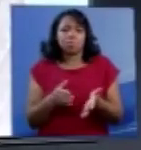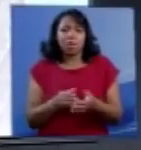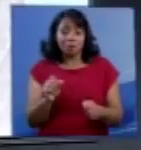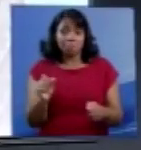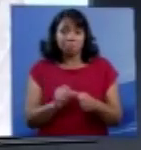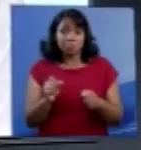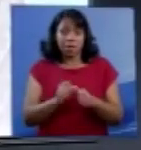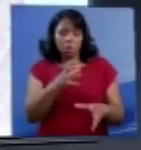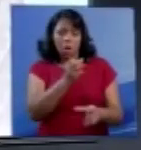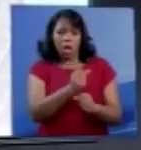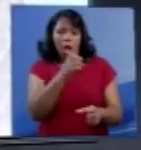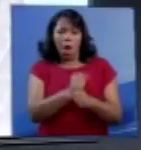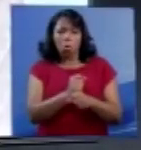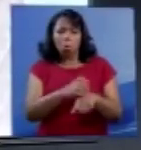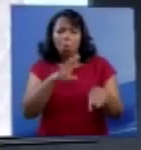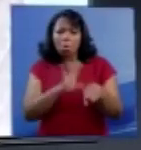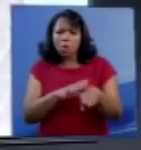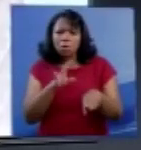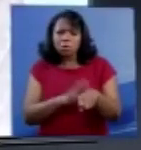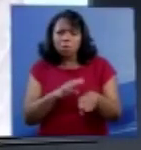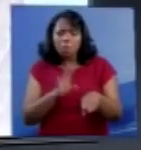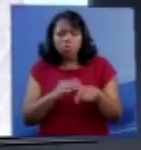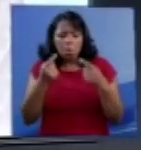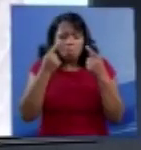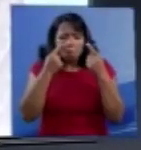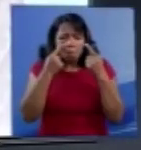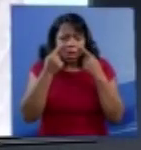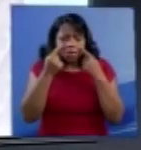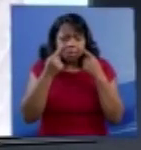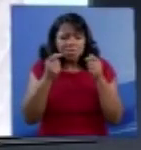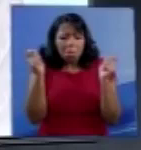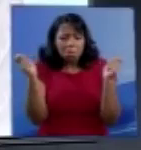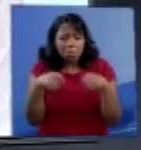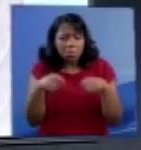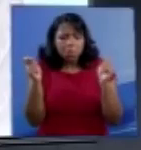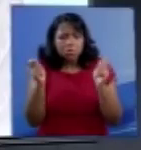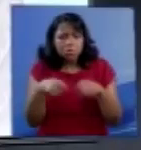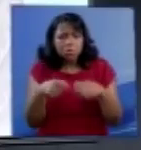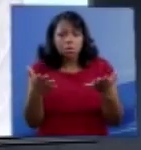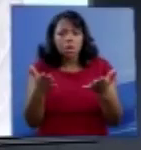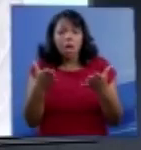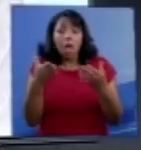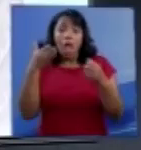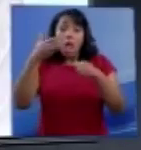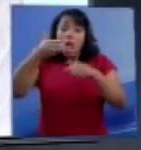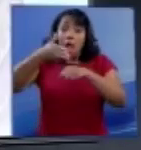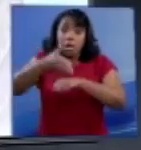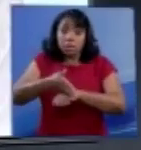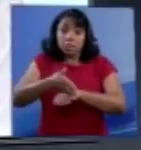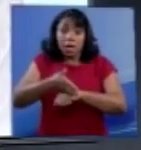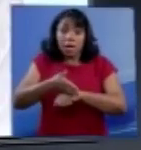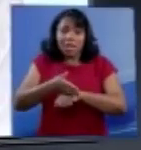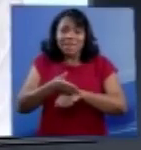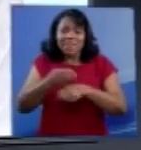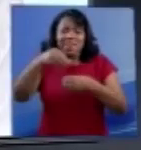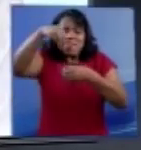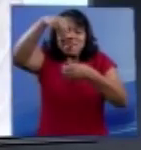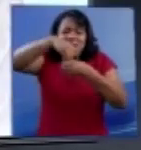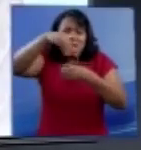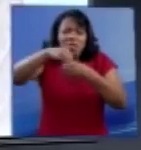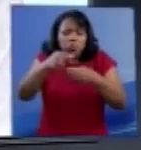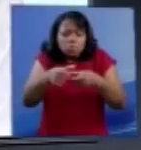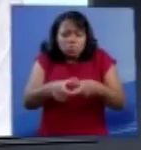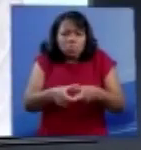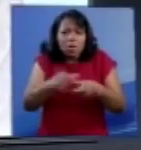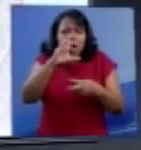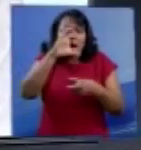fizeram cálculos matemáticos para ver se era possível entrar dentro de uma célula duas